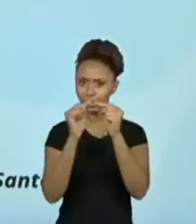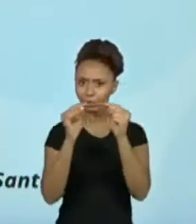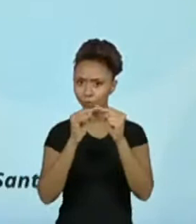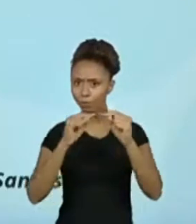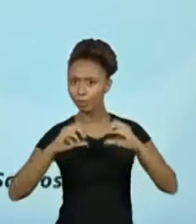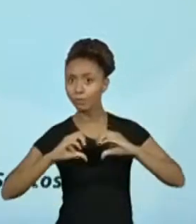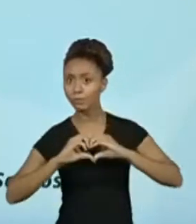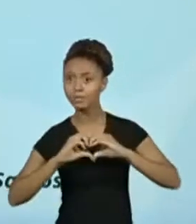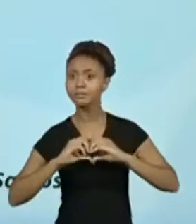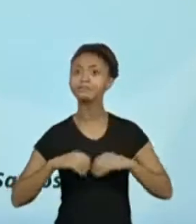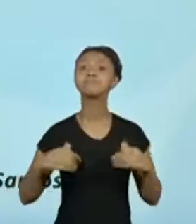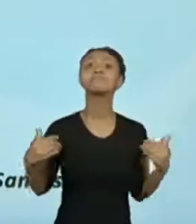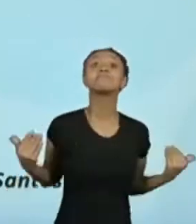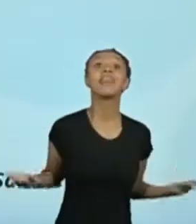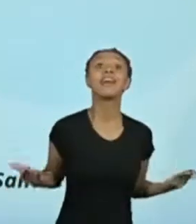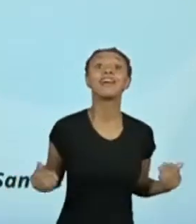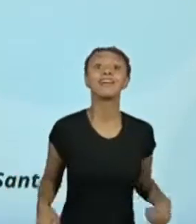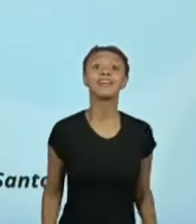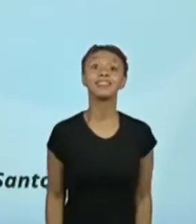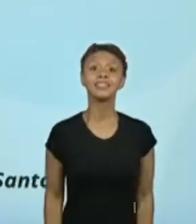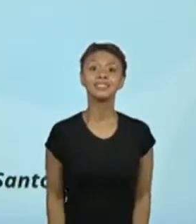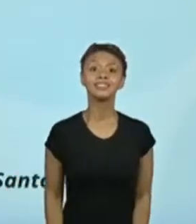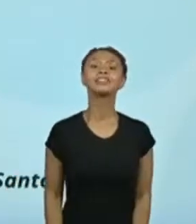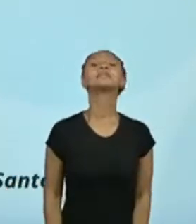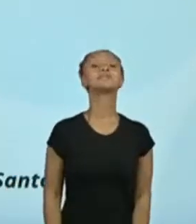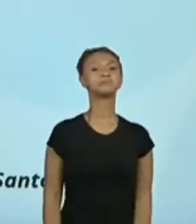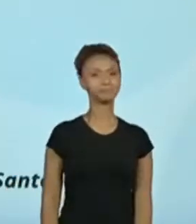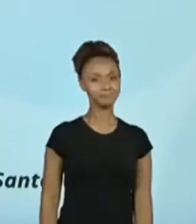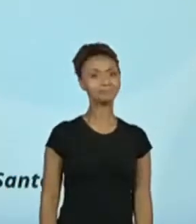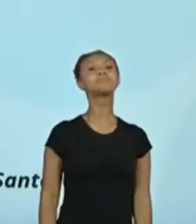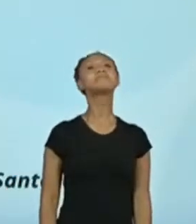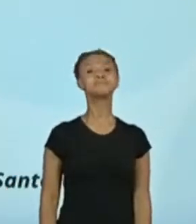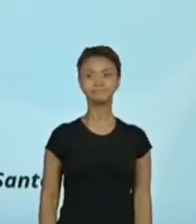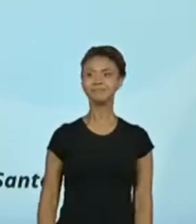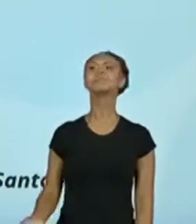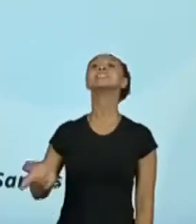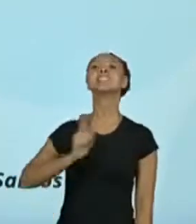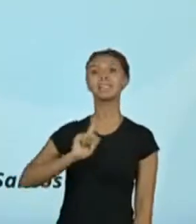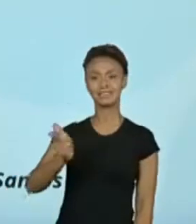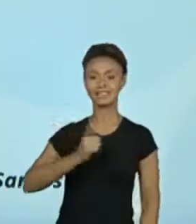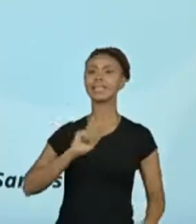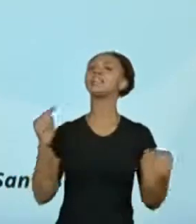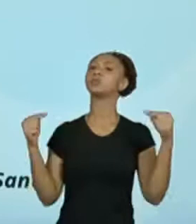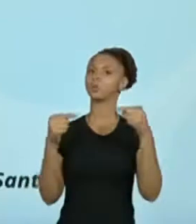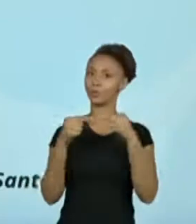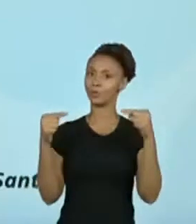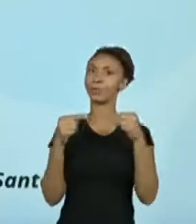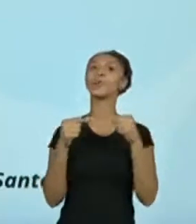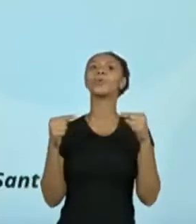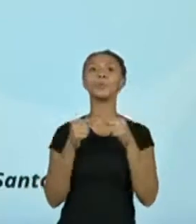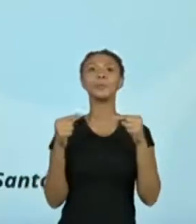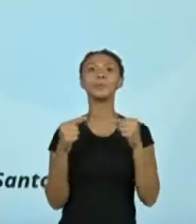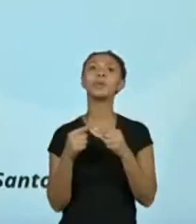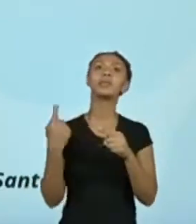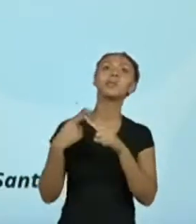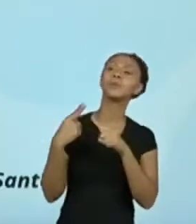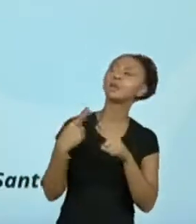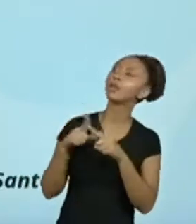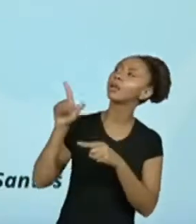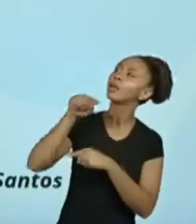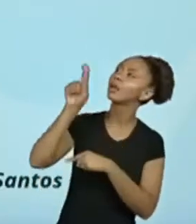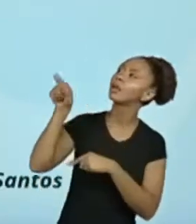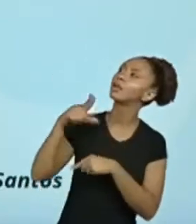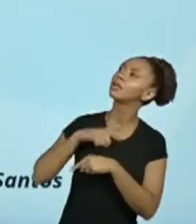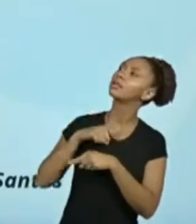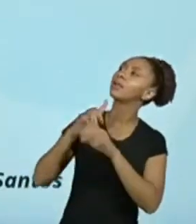Ah, e aí, gente? Tem sim. Tem gente que falou que tem sim, que fala sobre família. Tem sobre